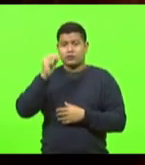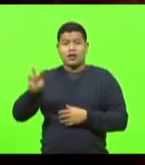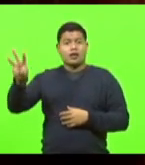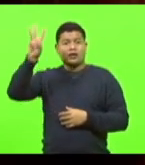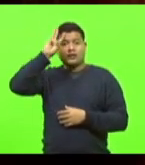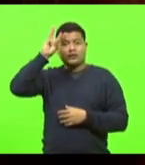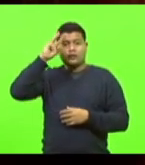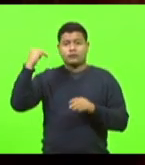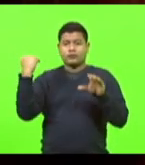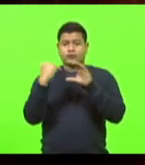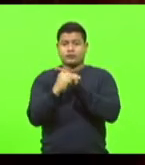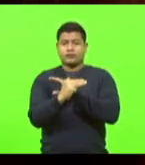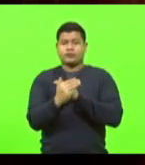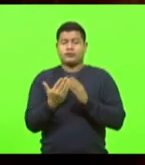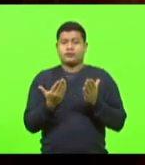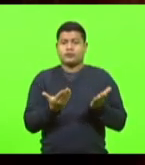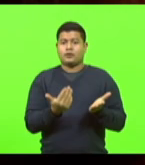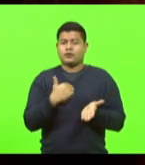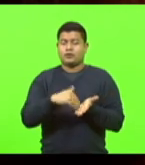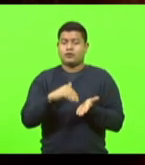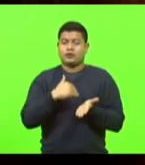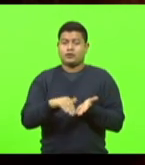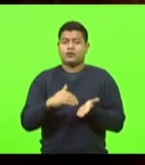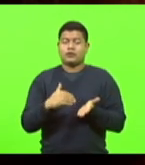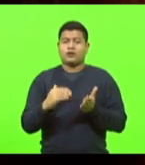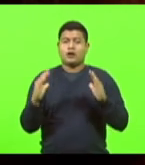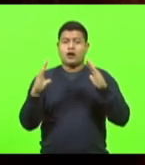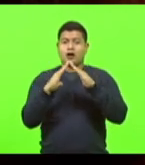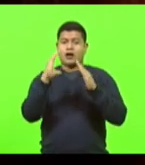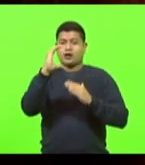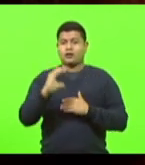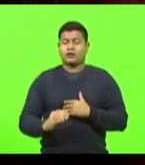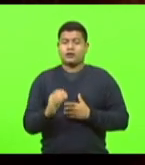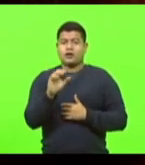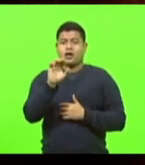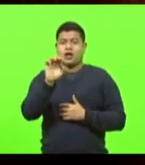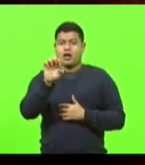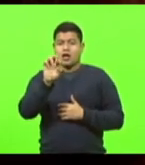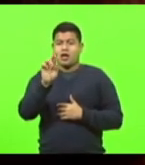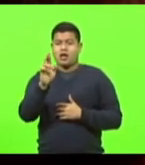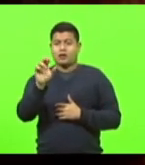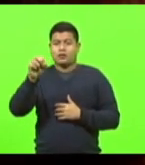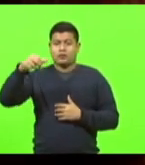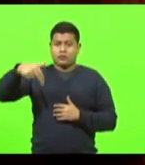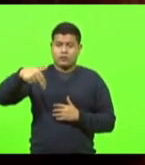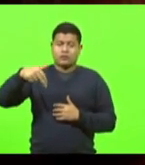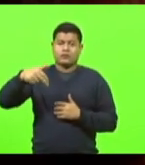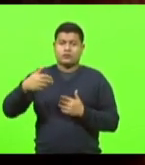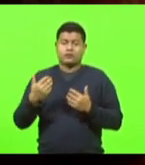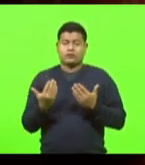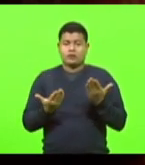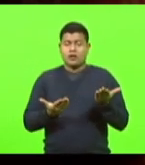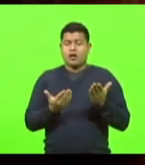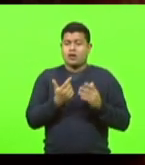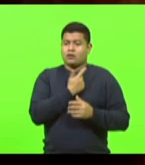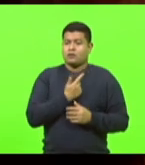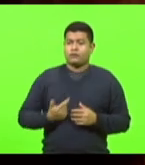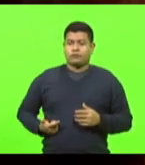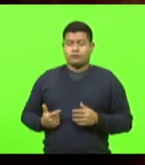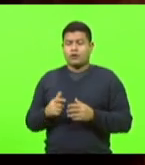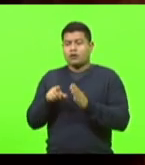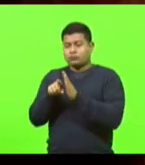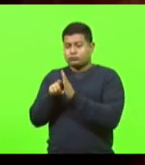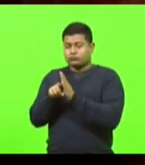entregue ao secretário da Casa Civil, Heron Giordani, para que o governo avalie, nos